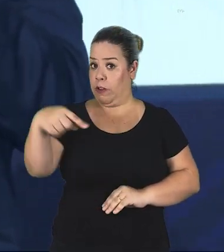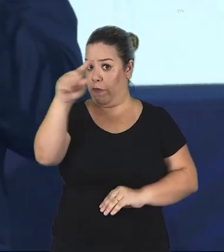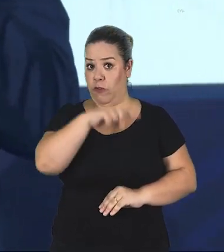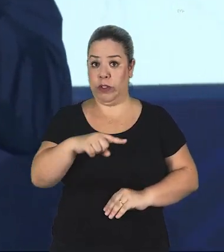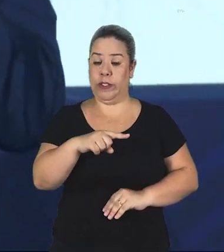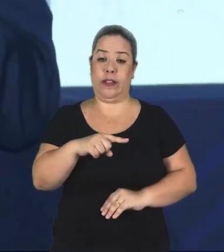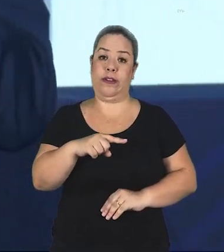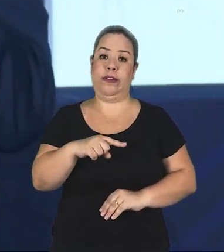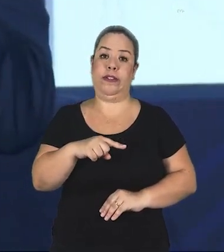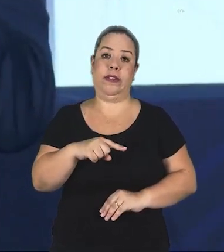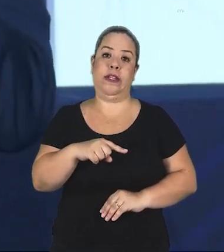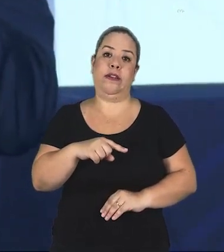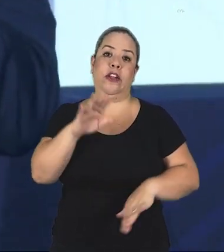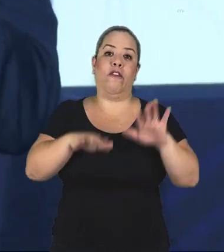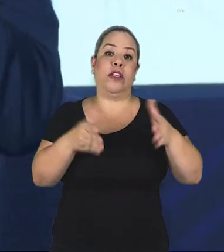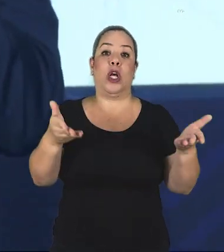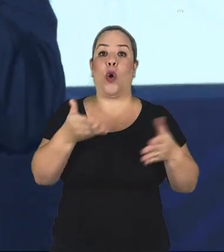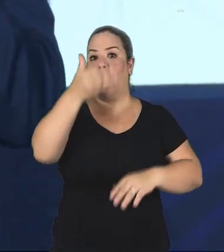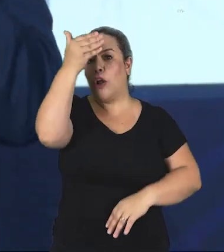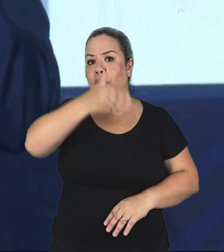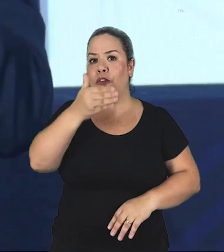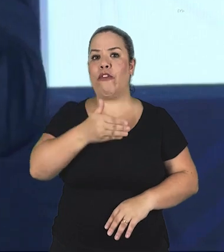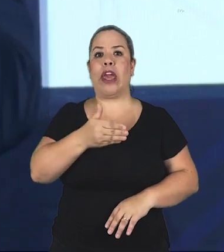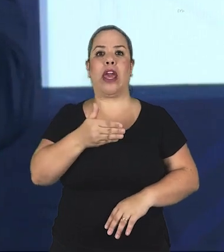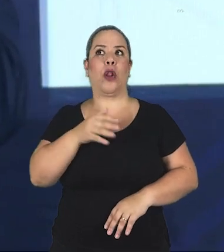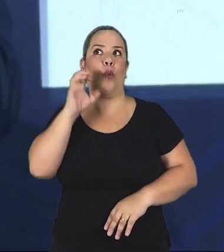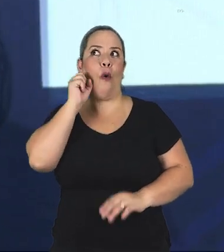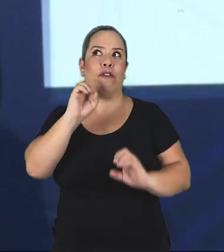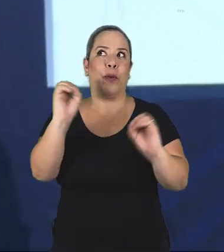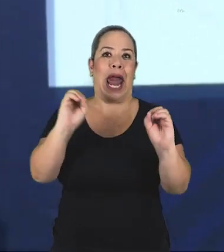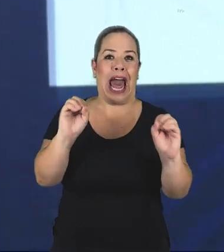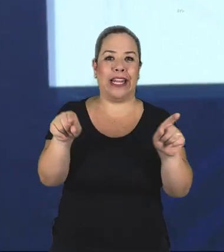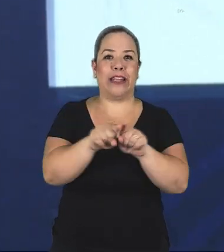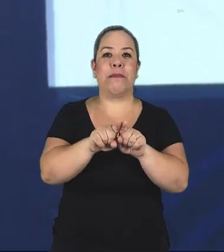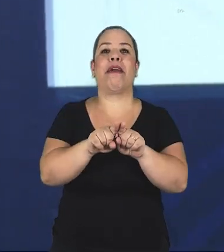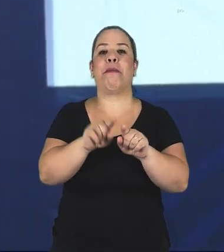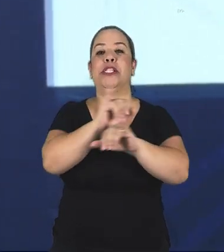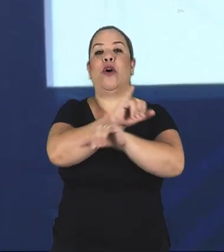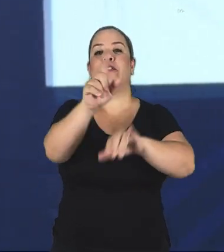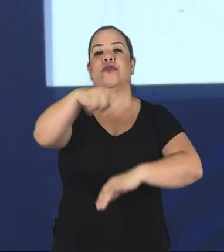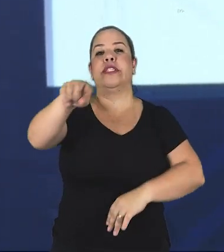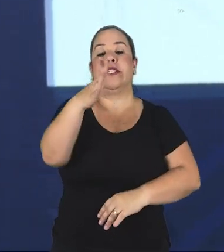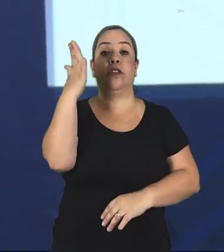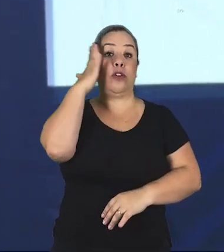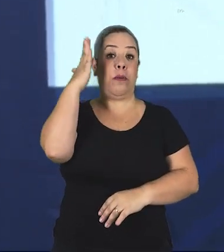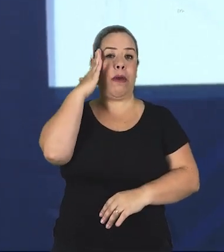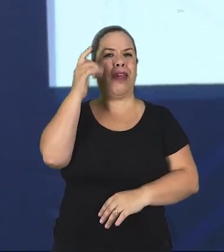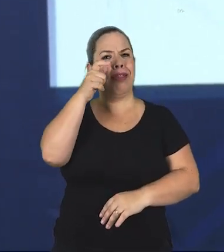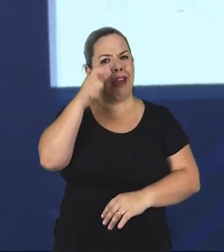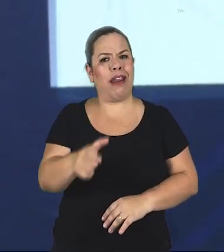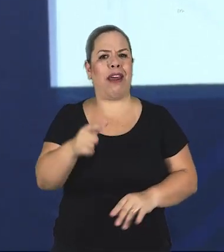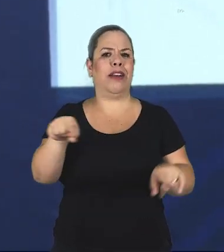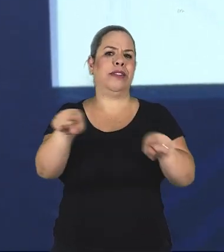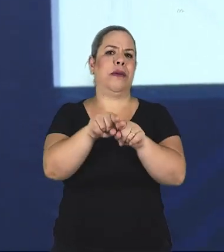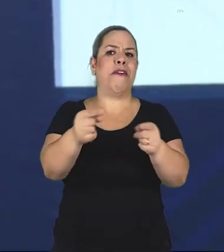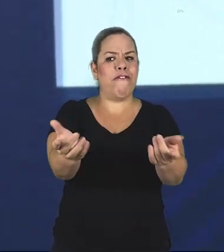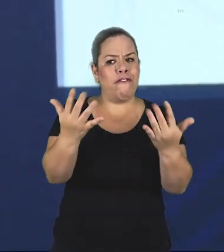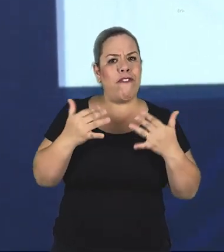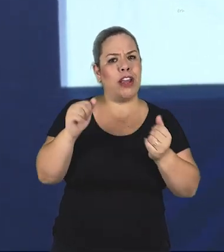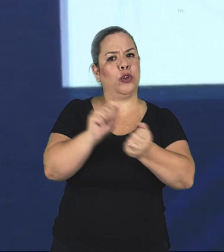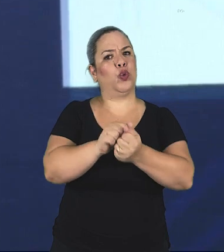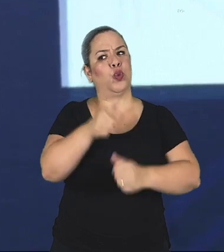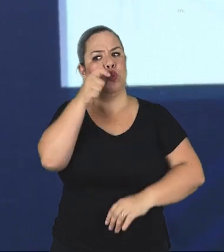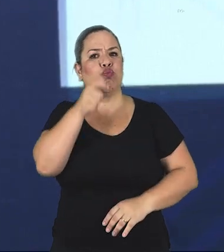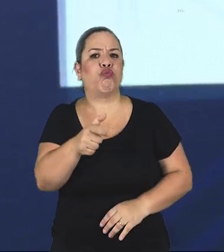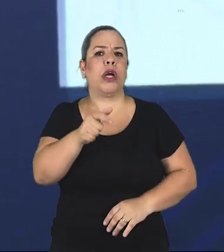apesar de vocês não estarem nem vendo, nem ouvindo, tenho recado para vocês também. Assim que souberem do evento, se interesse, venham.